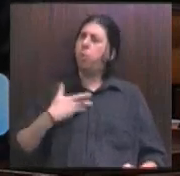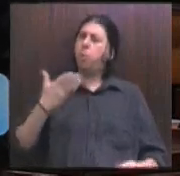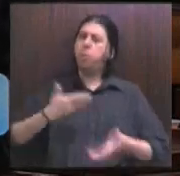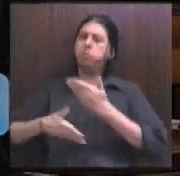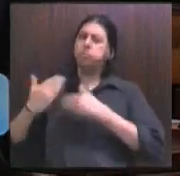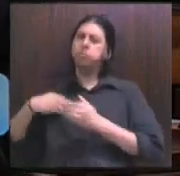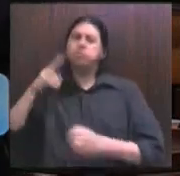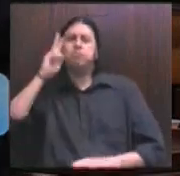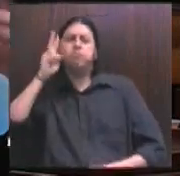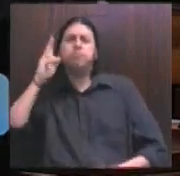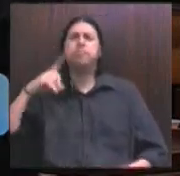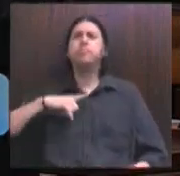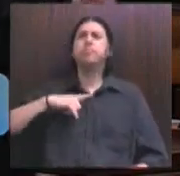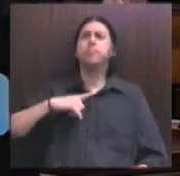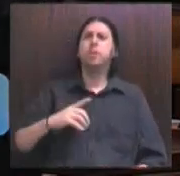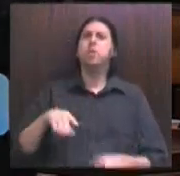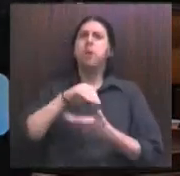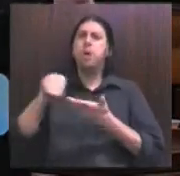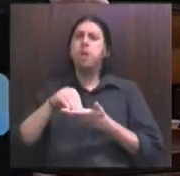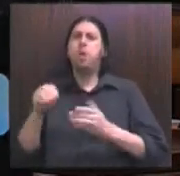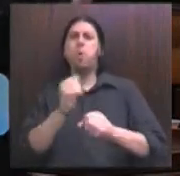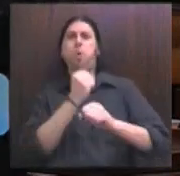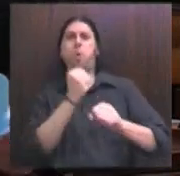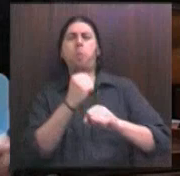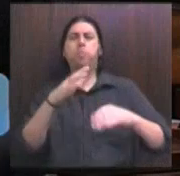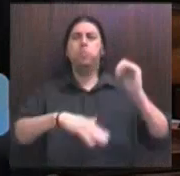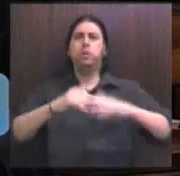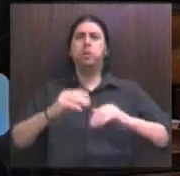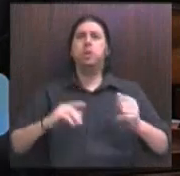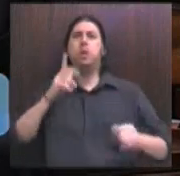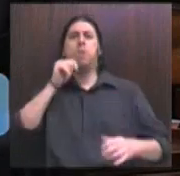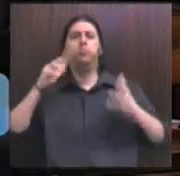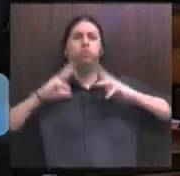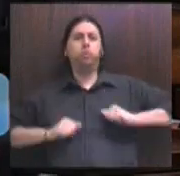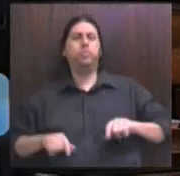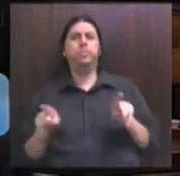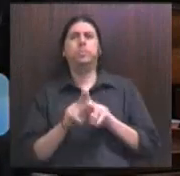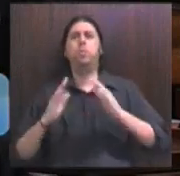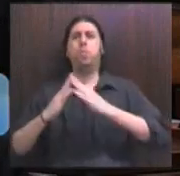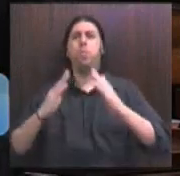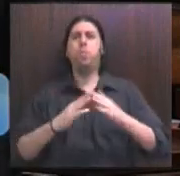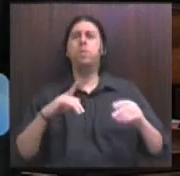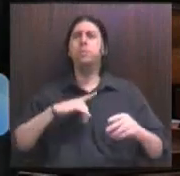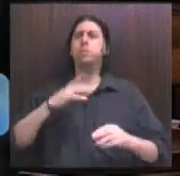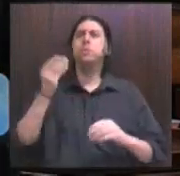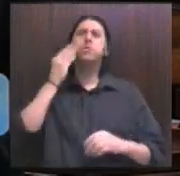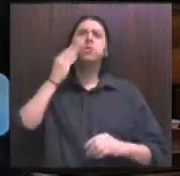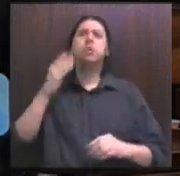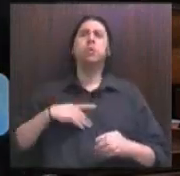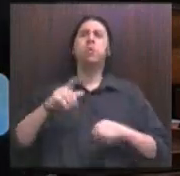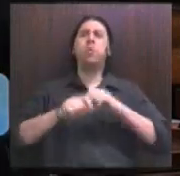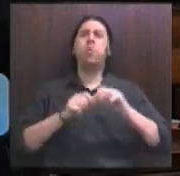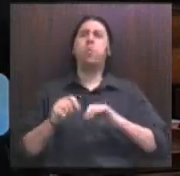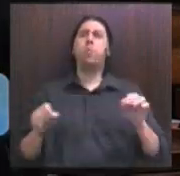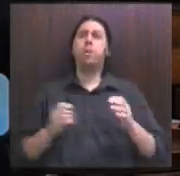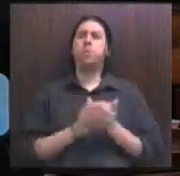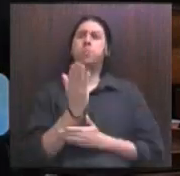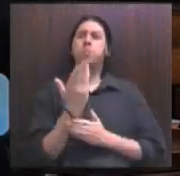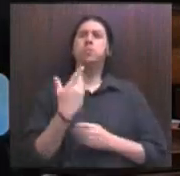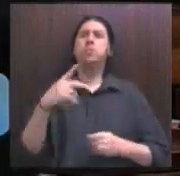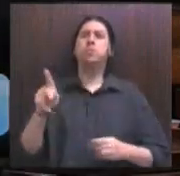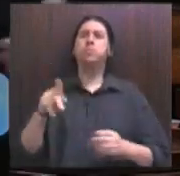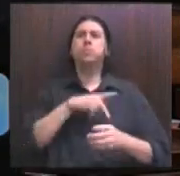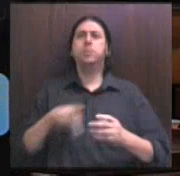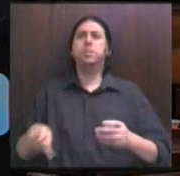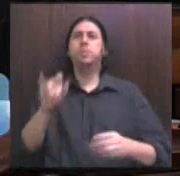na época de, como secretário de Obras, Saneamento e Habitação do Estado do Rio Grande Sul, prestigiar, enfim, a sua posse como presidente